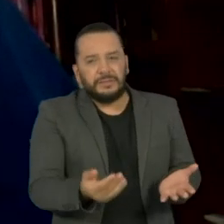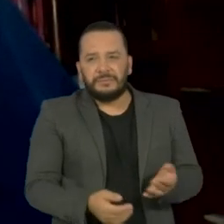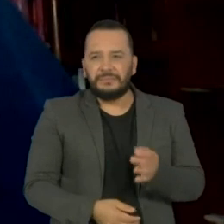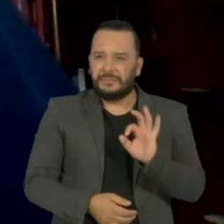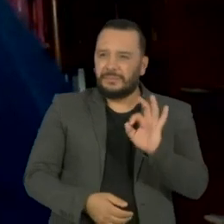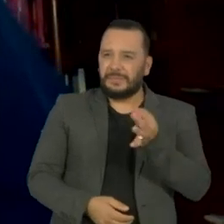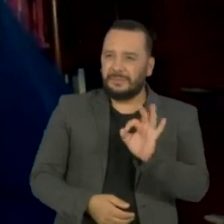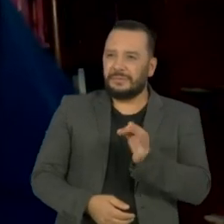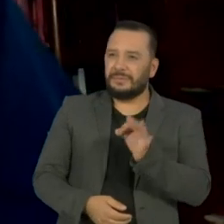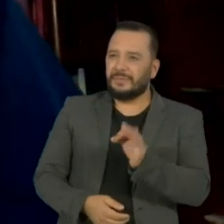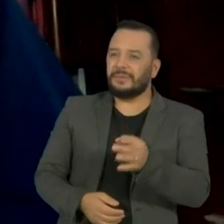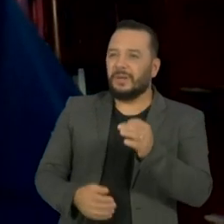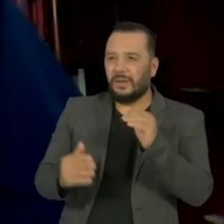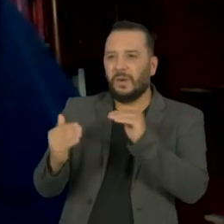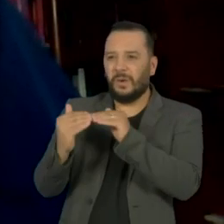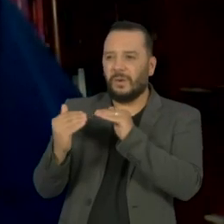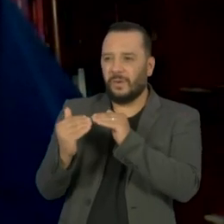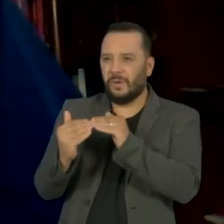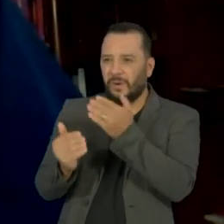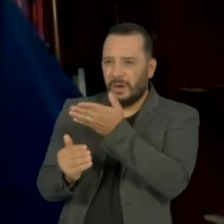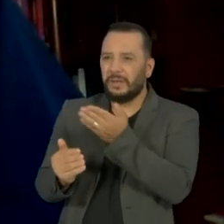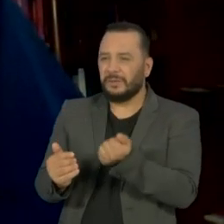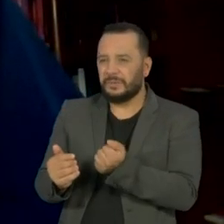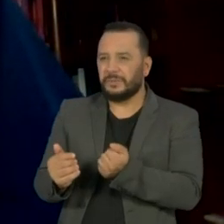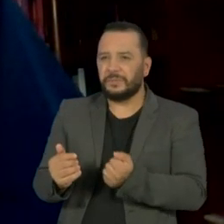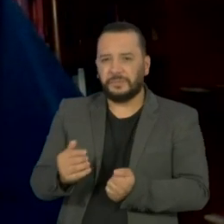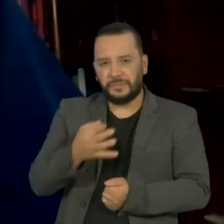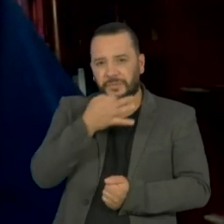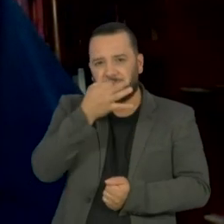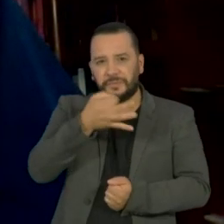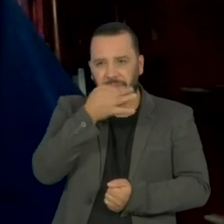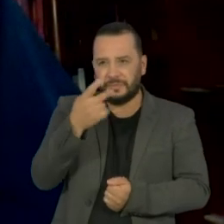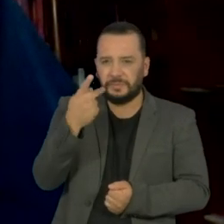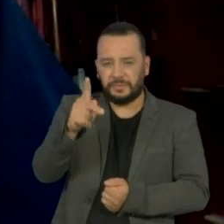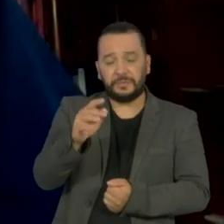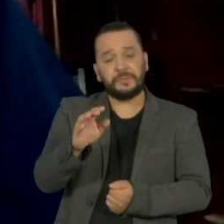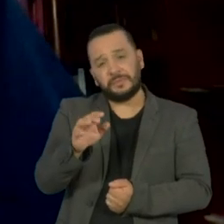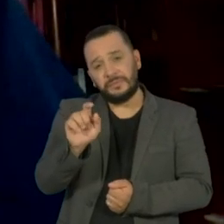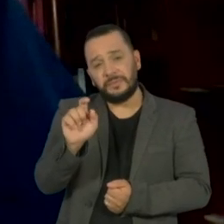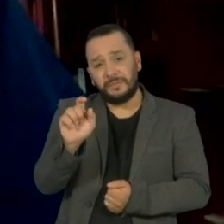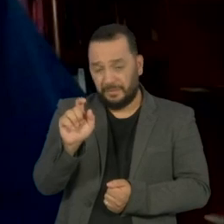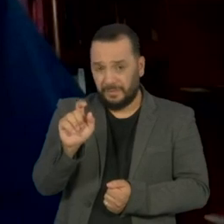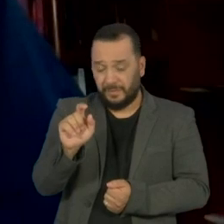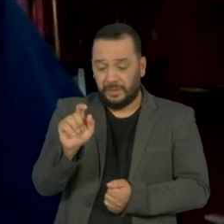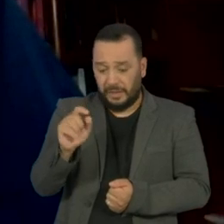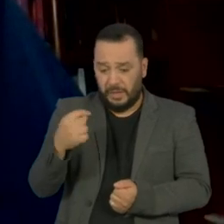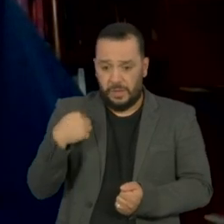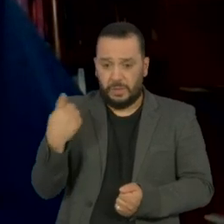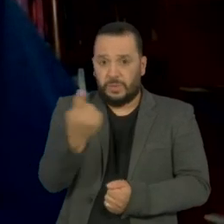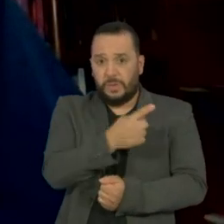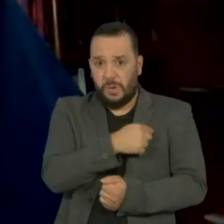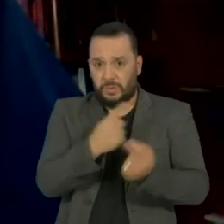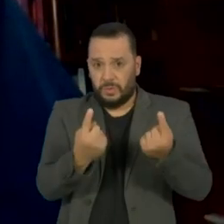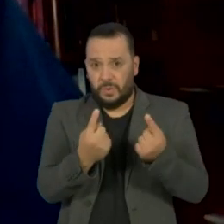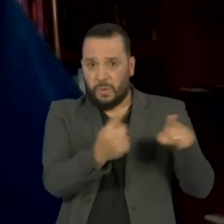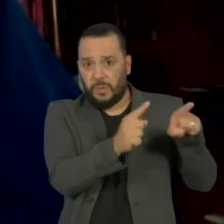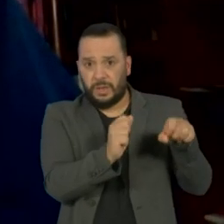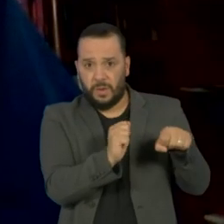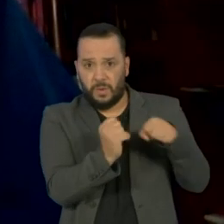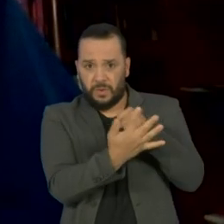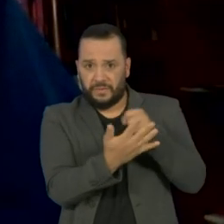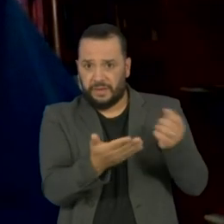Aldo. Estou a colocação muito pertinente com o fato, assim, de que a forma como a gente está enfrentando a pandemia,